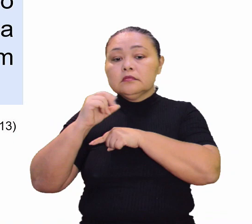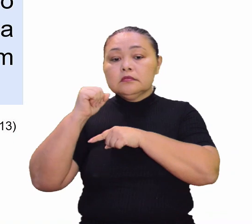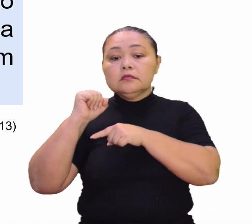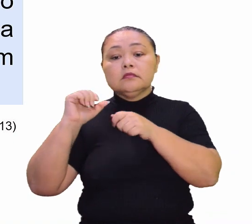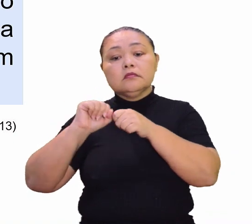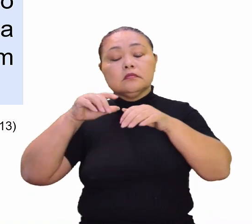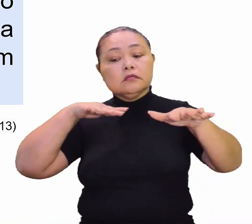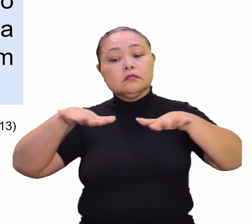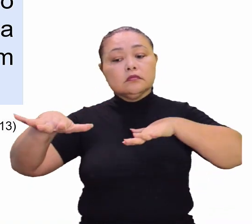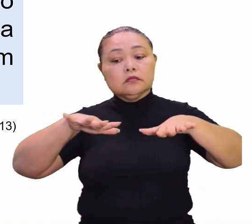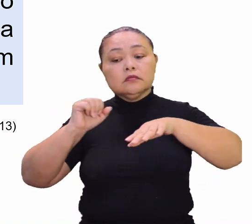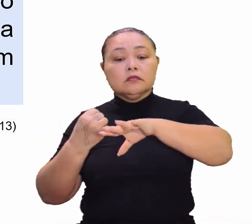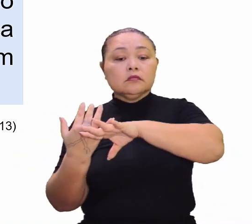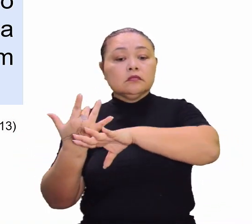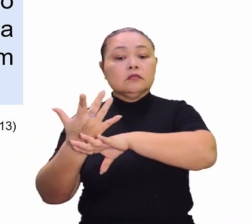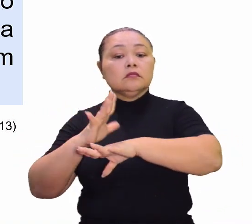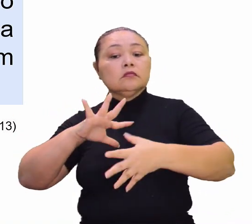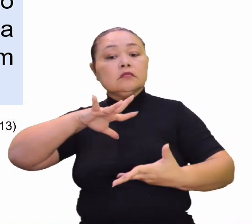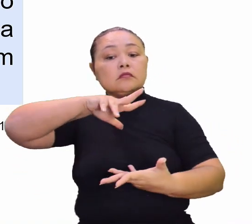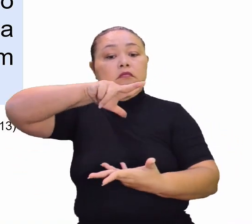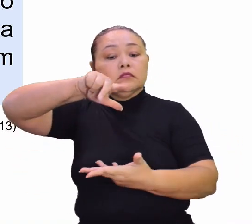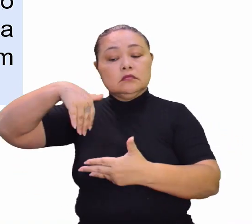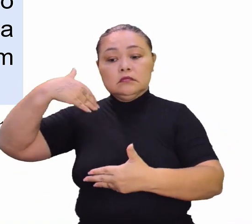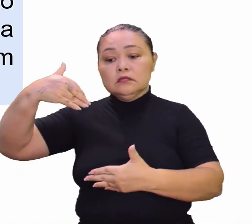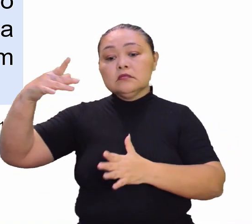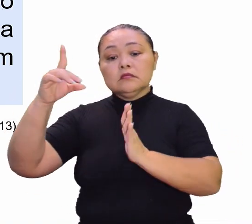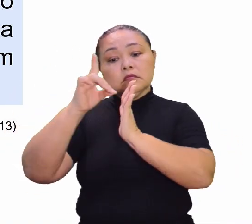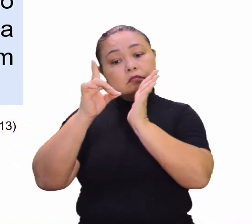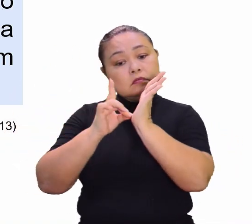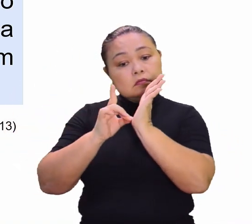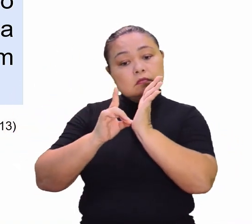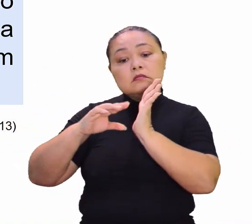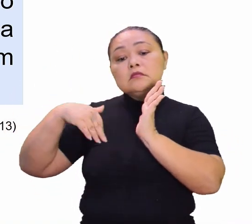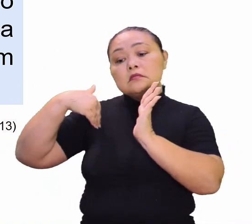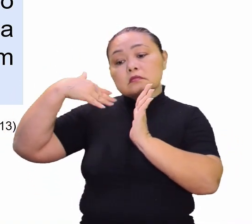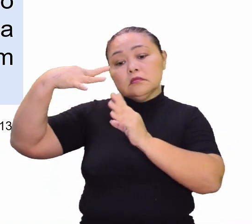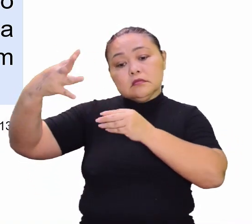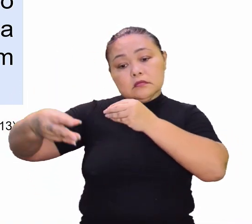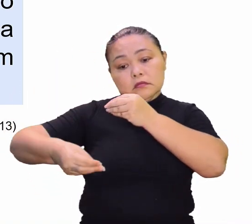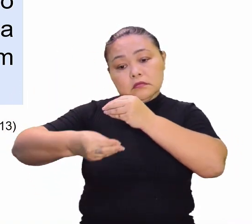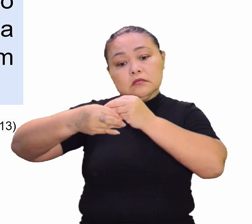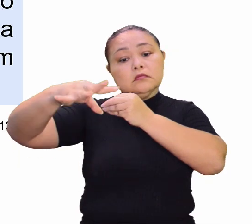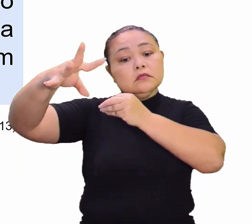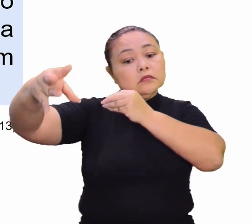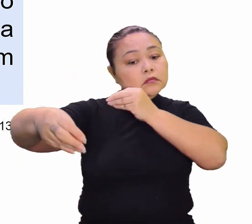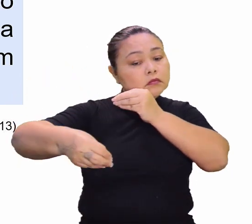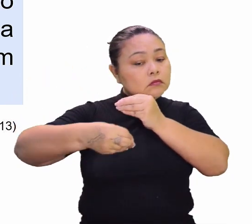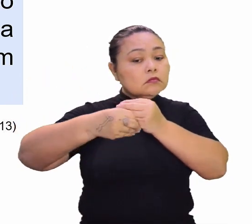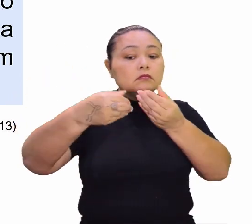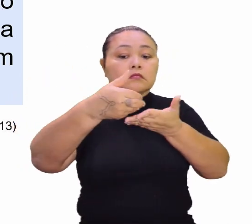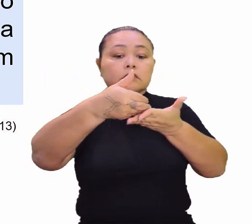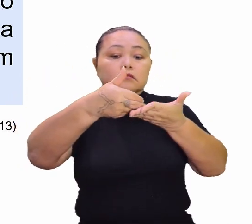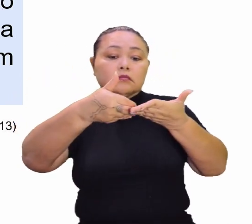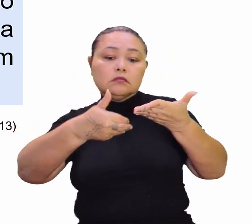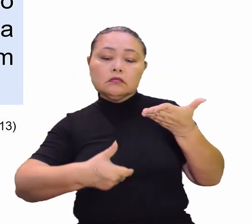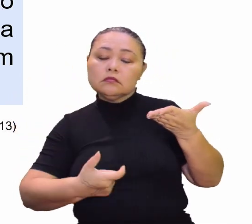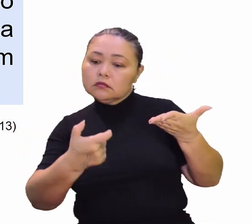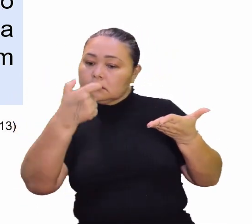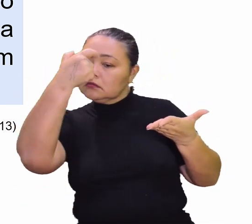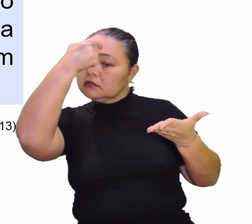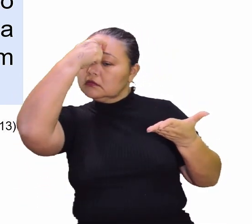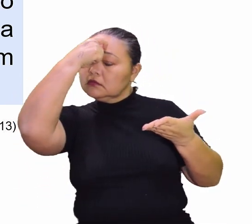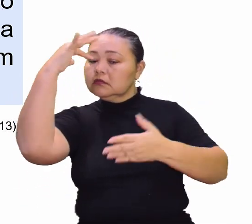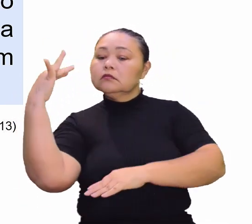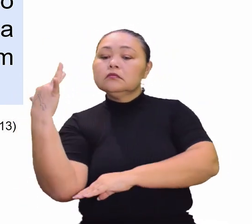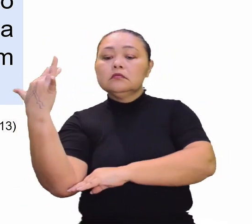fortalecimento dos movimentos ecológicos pelo mundo, ao longo das últimas décadas, vem contribuindo para o estabelecimento de